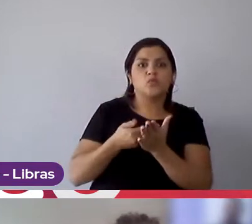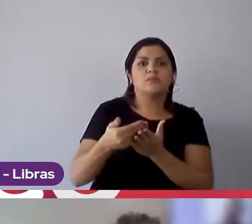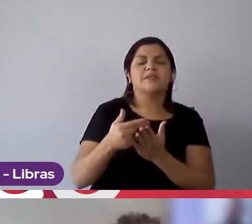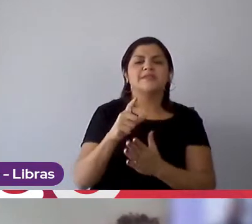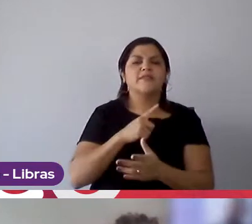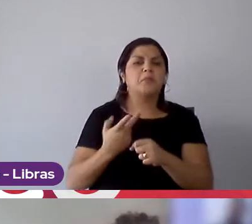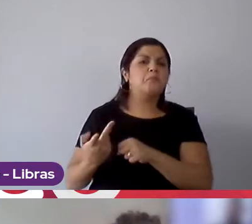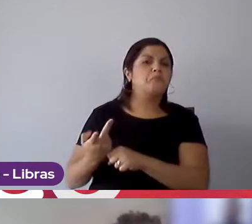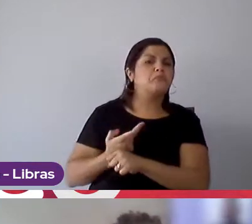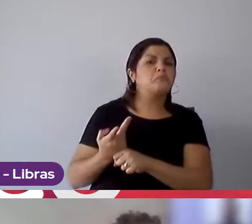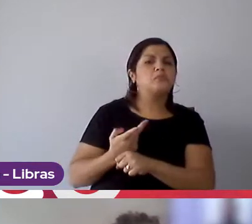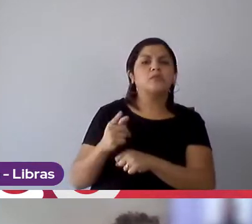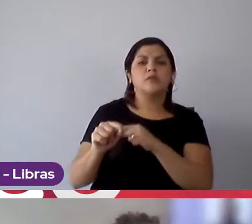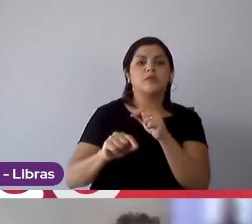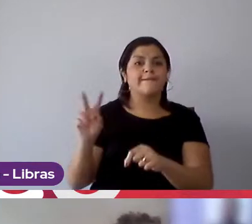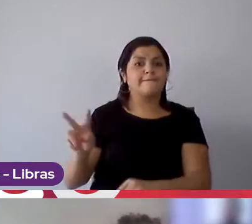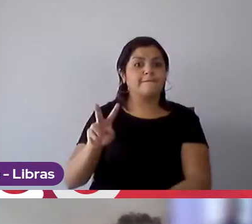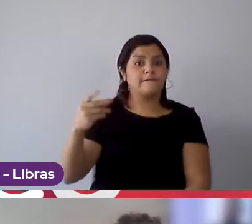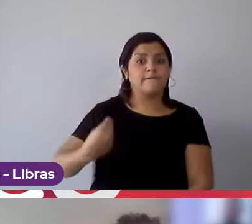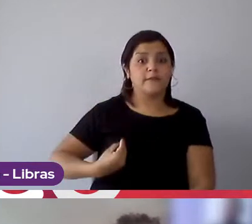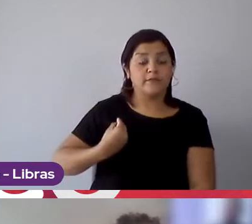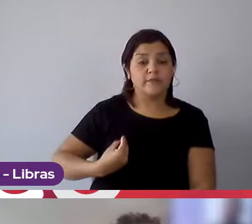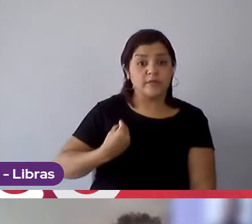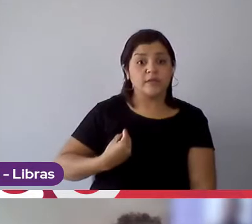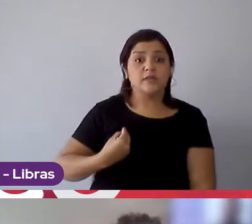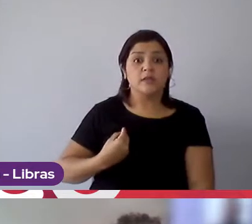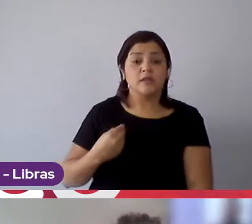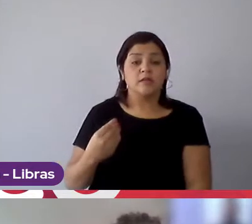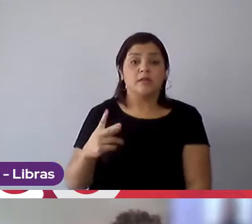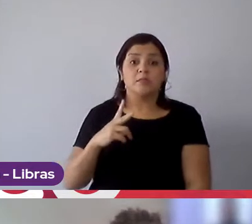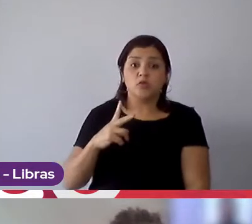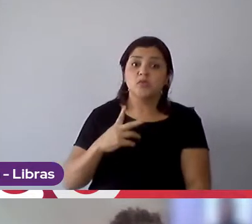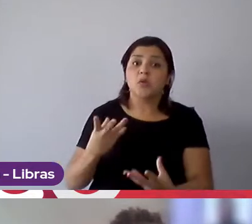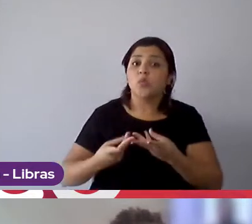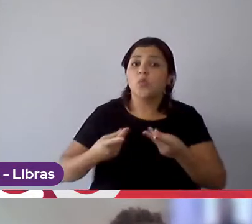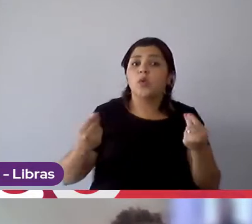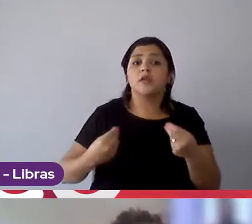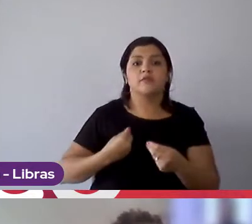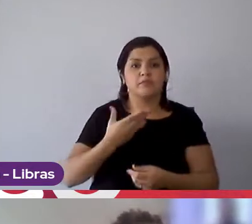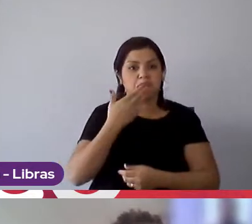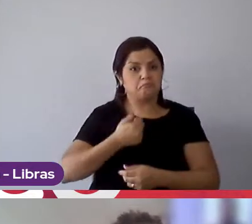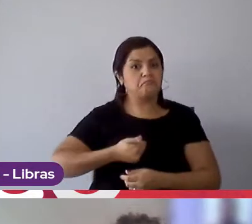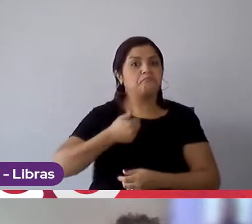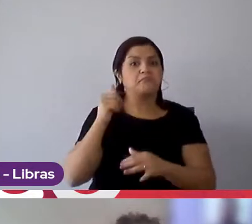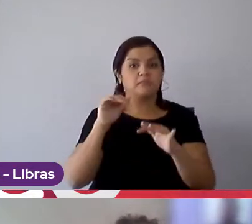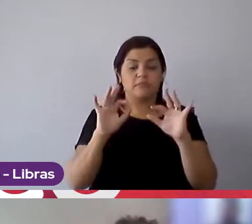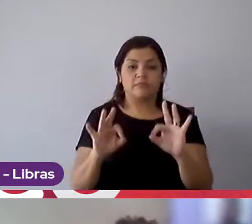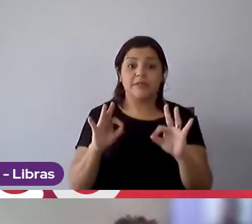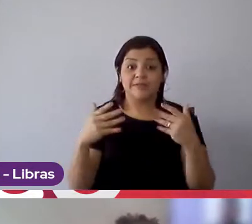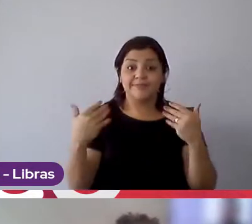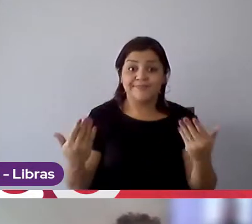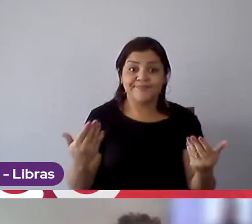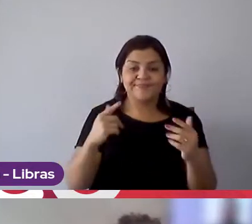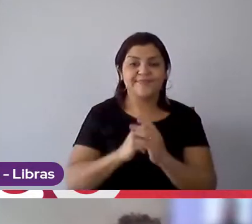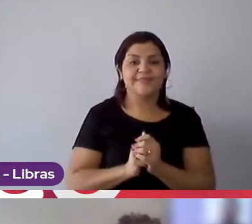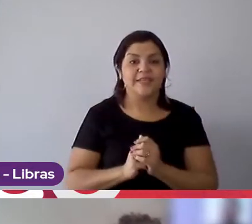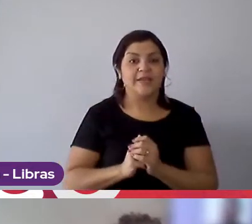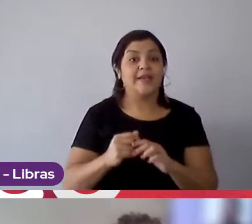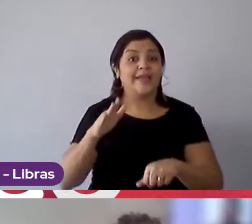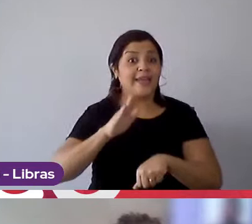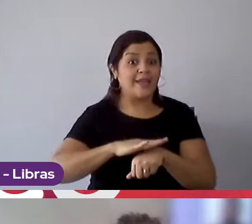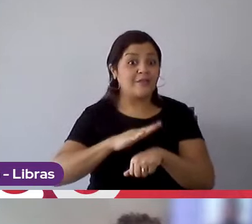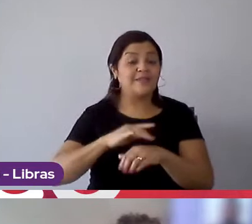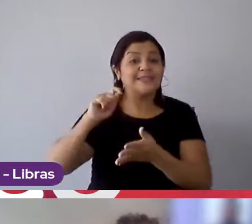buscando aqueles valores para a minha vida pessoal para mim ter uma qualidade de vida até melhor. Bom, eu fiz uma primeira